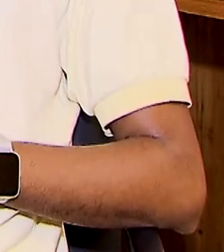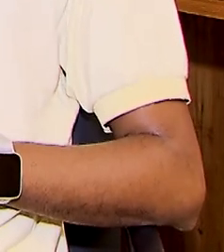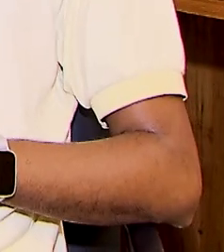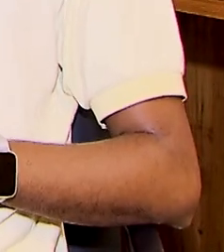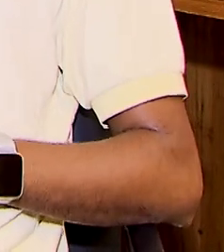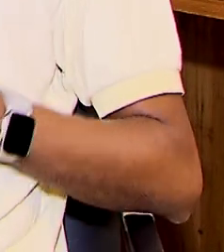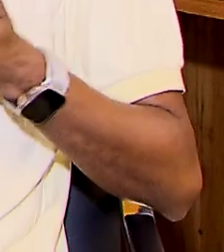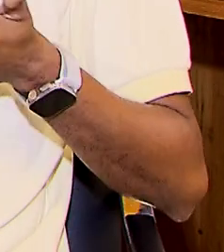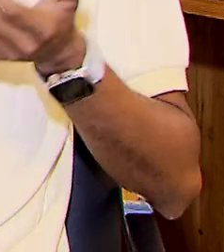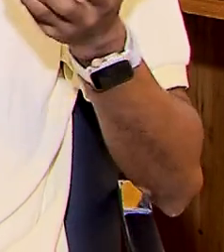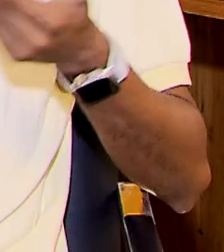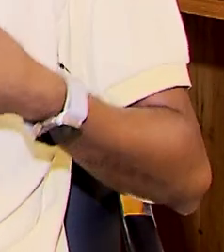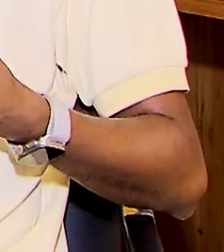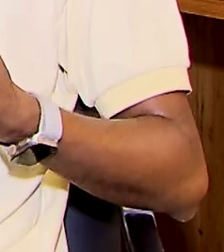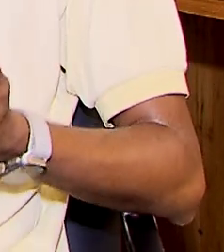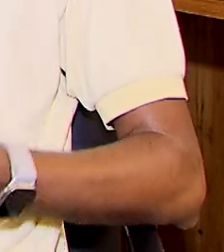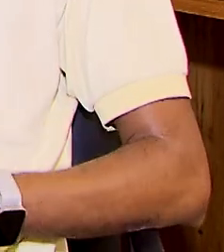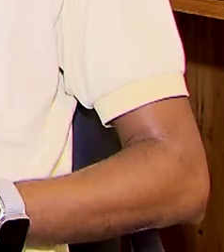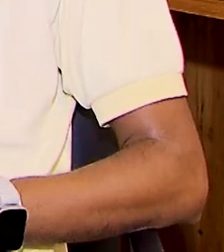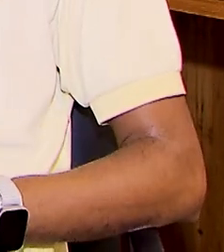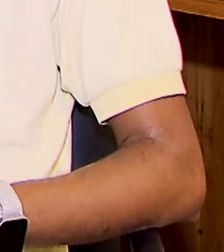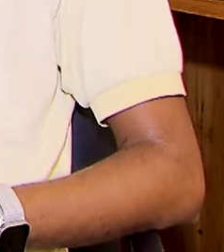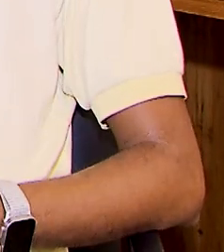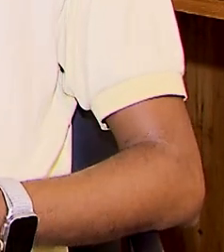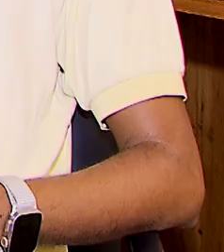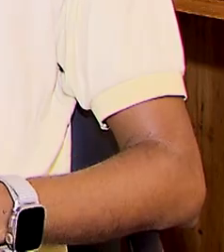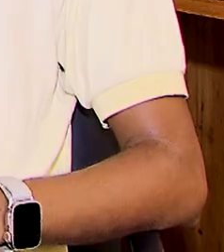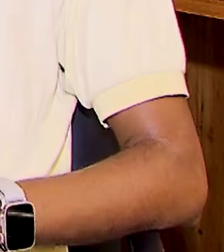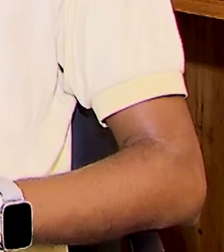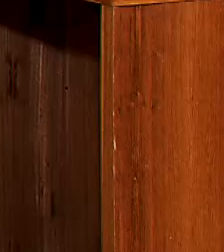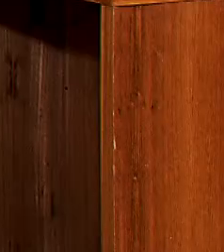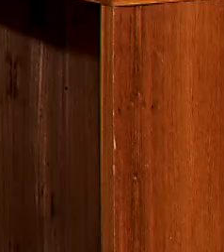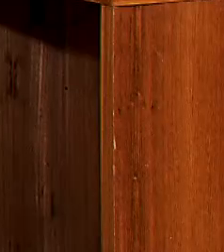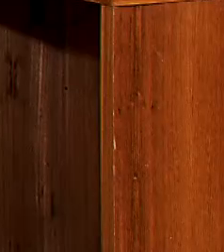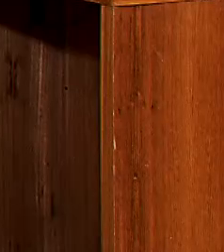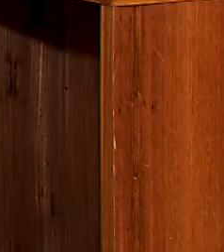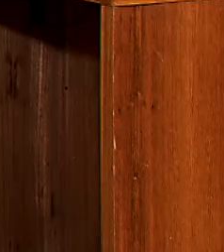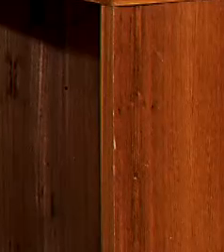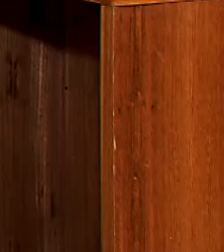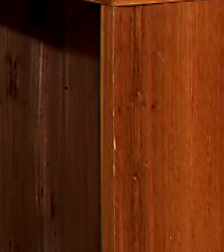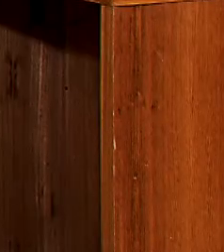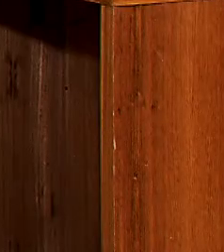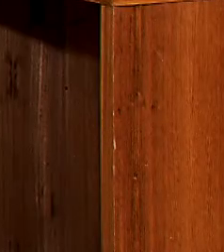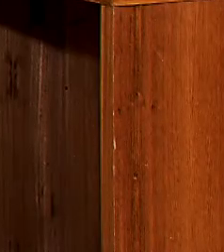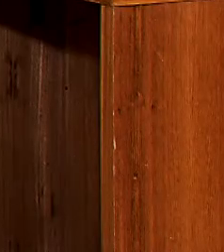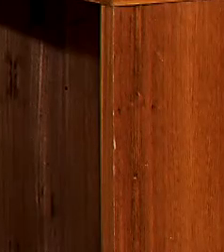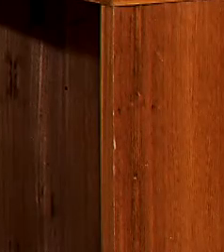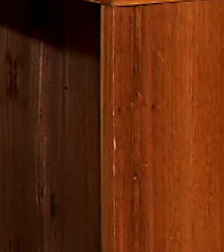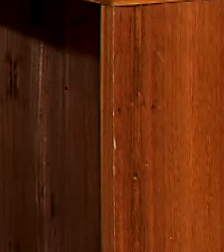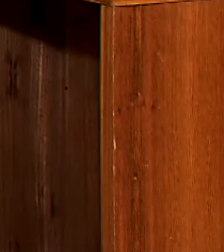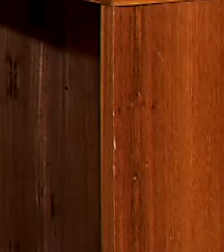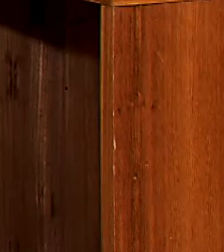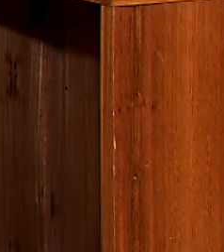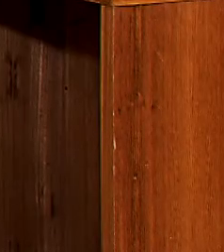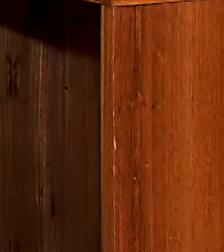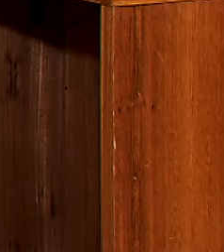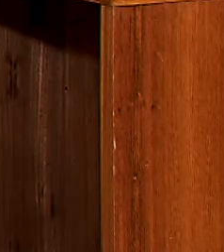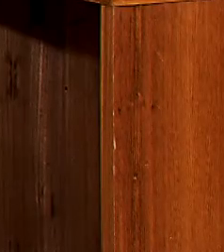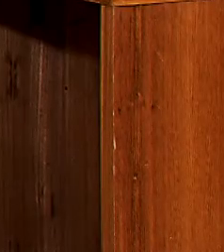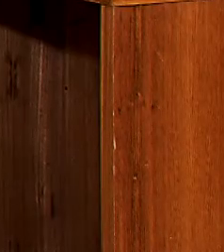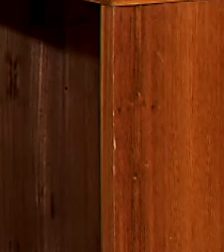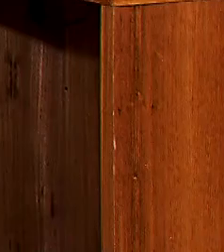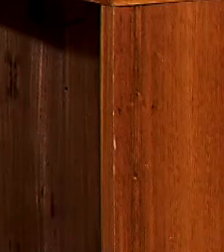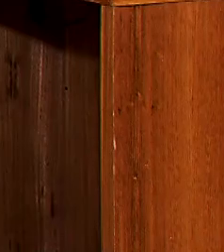o meu interesse, 100% perfeito essa questão. Essa criação do Balcão Virtual é muito